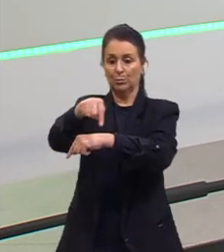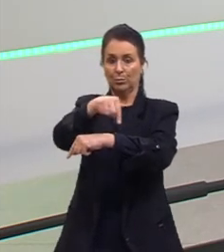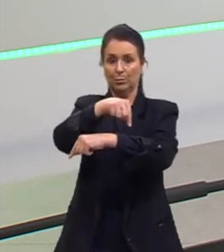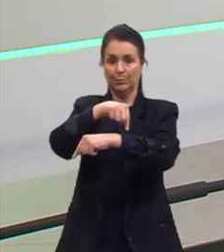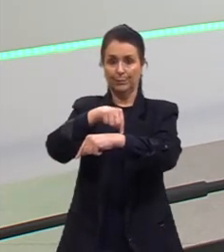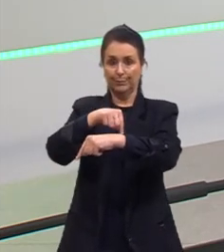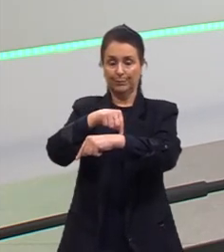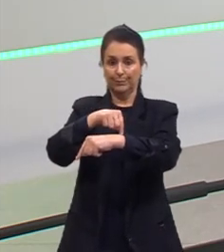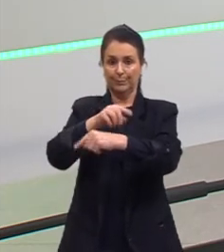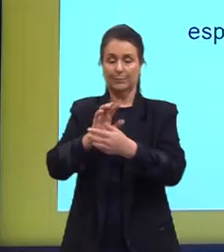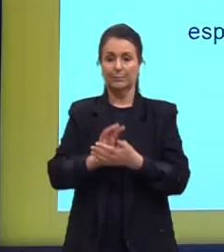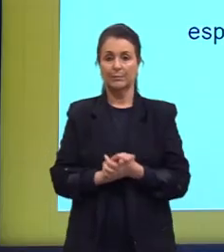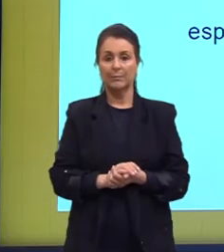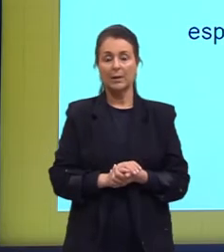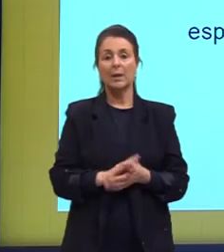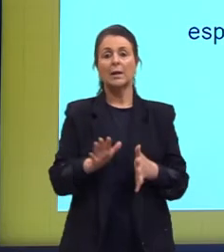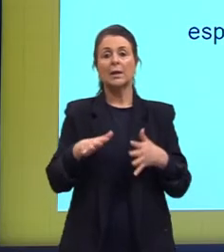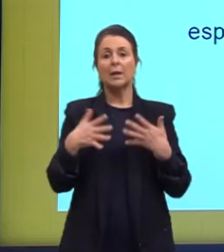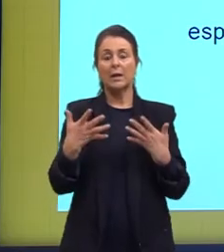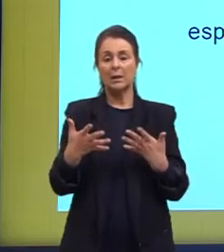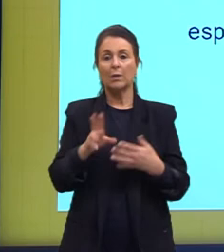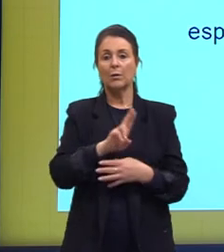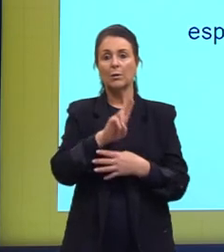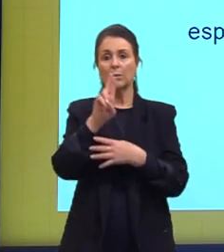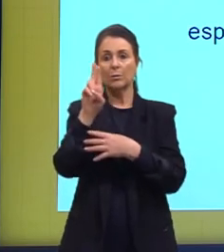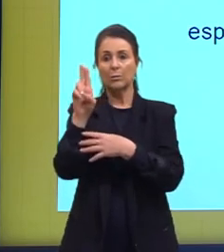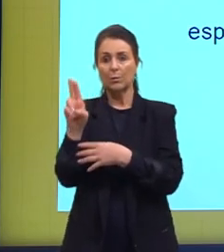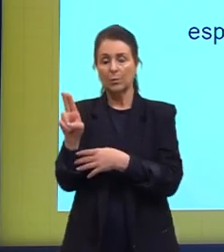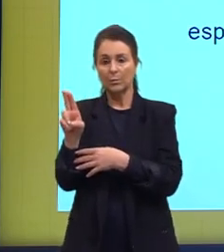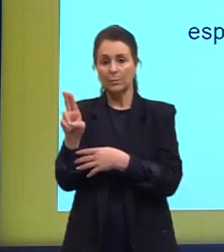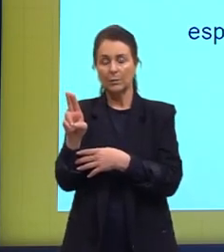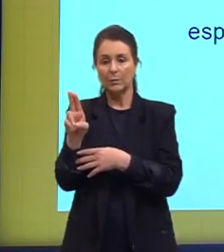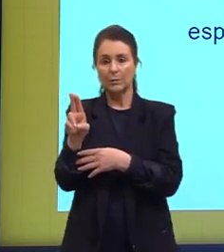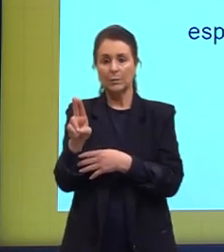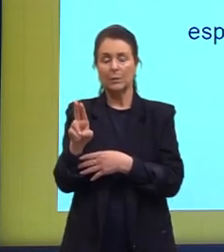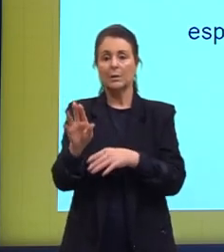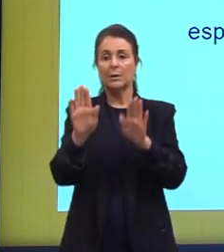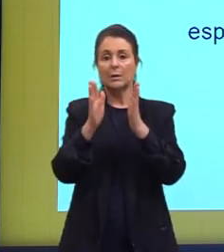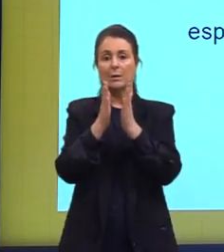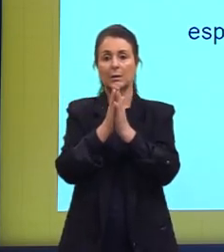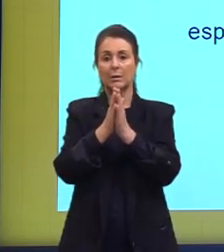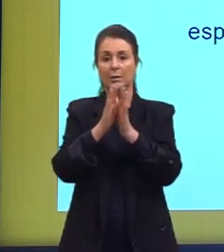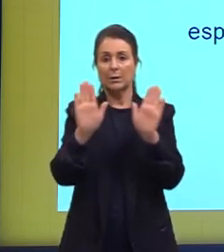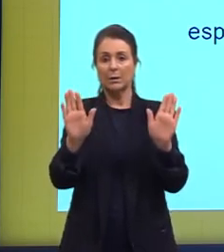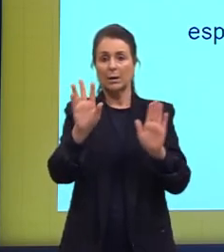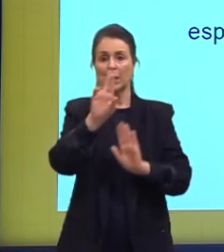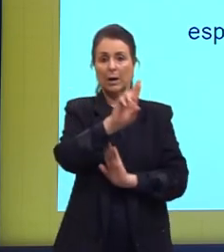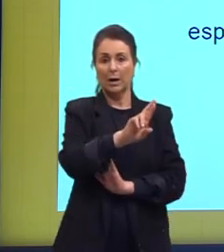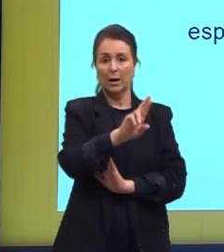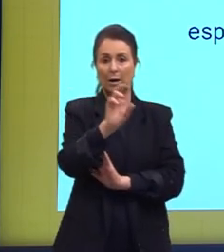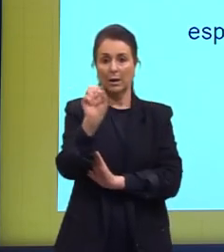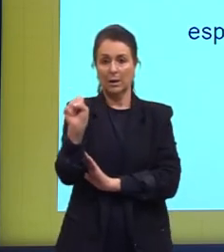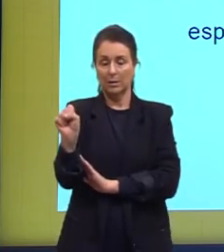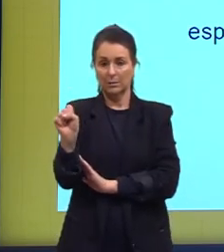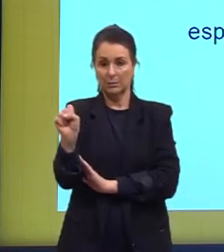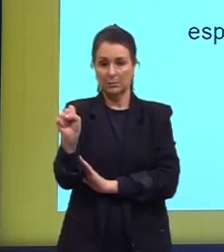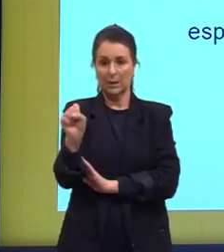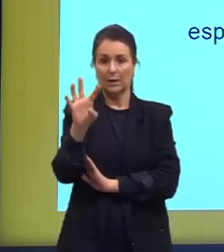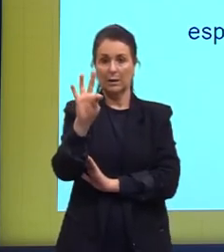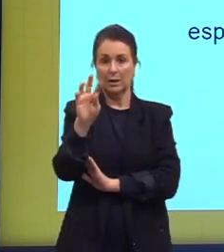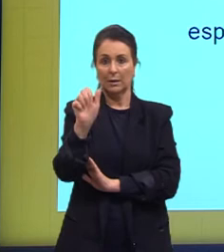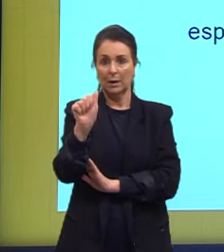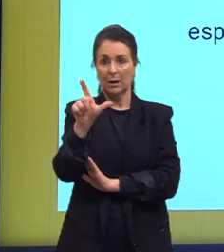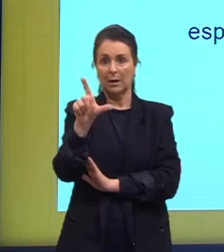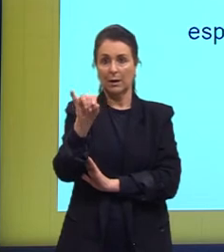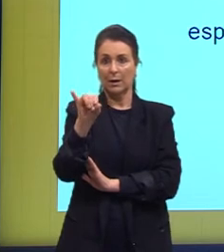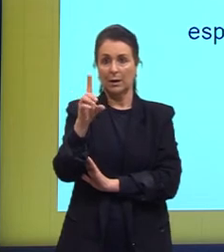respectivamente. Então eles eram chamados, eles são chamados de isômeros R e S. Da talidomida também